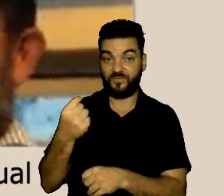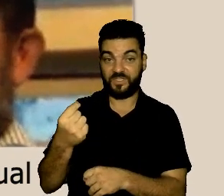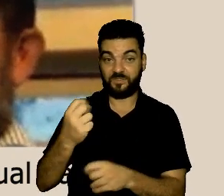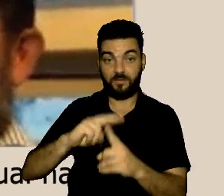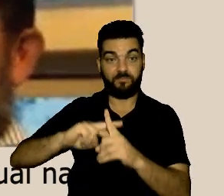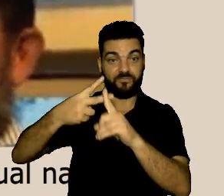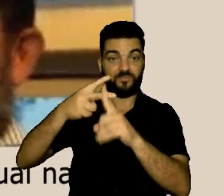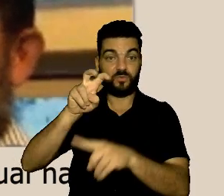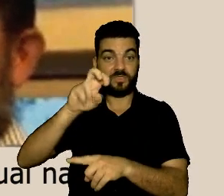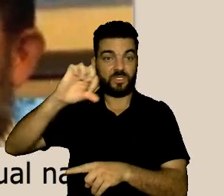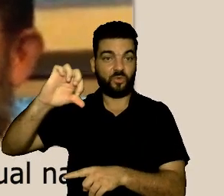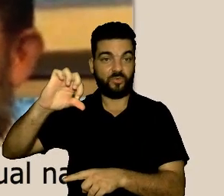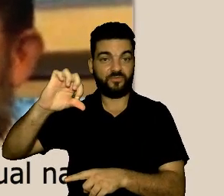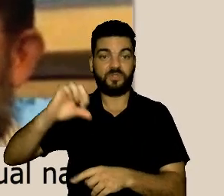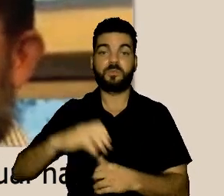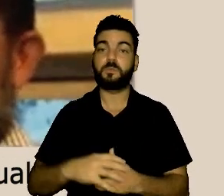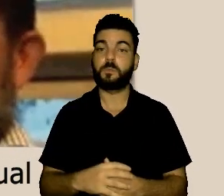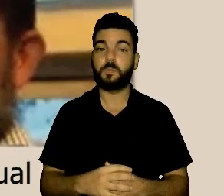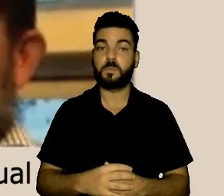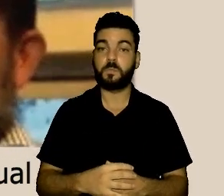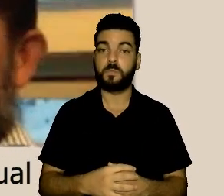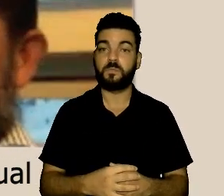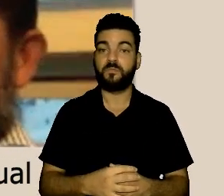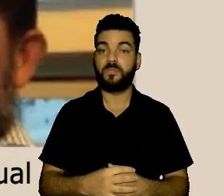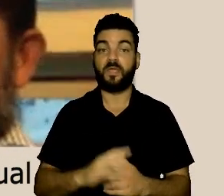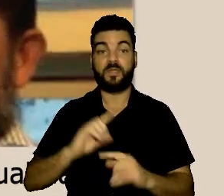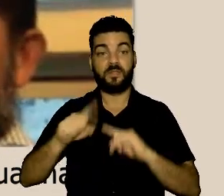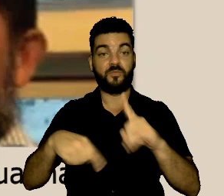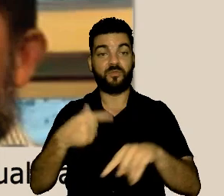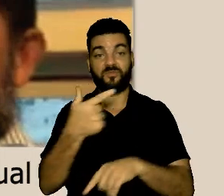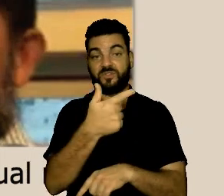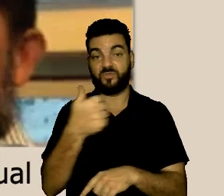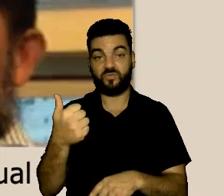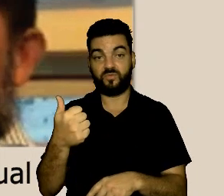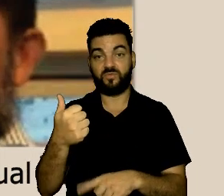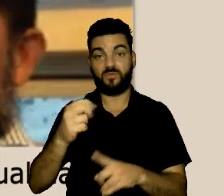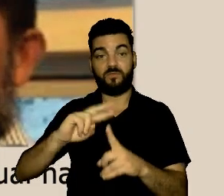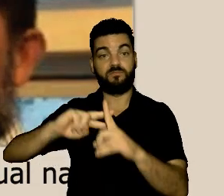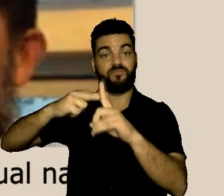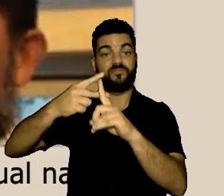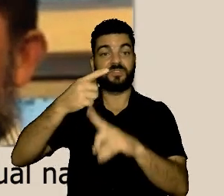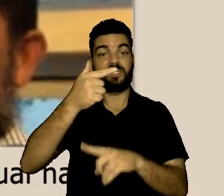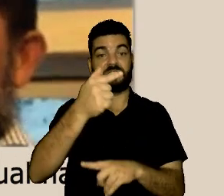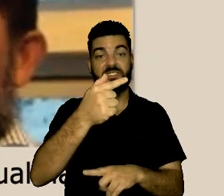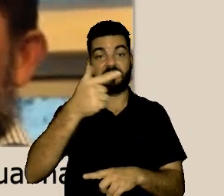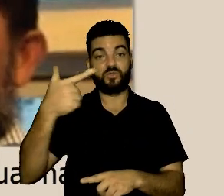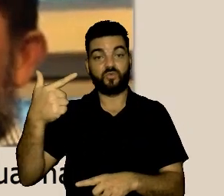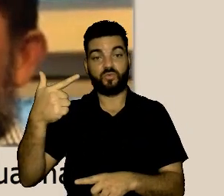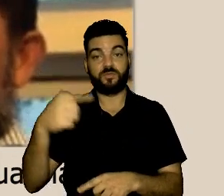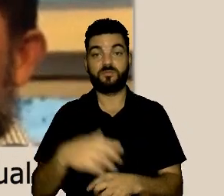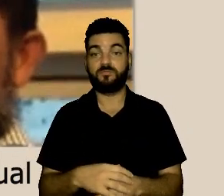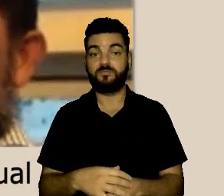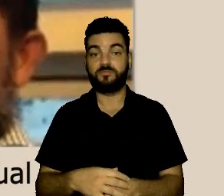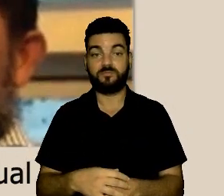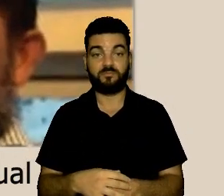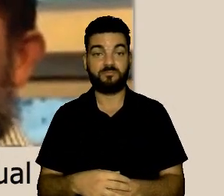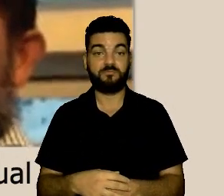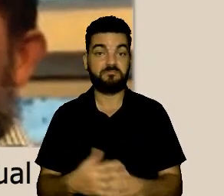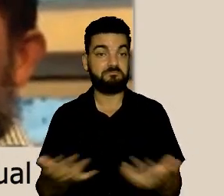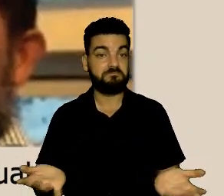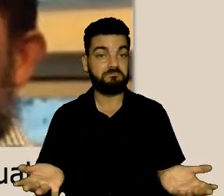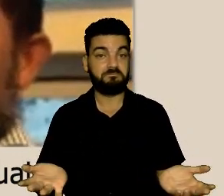de assédio moral 2020 subiu para 59 subiu 21% 2021